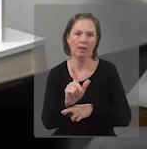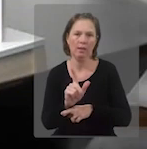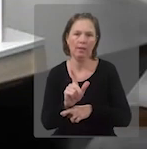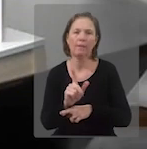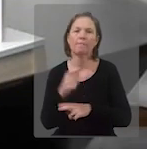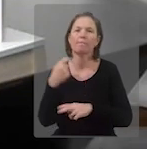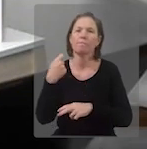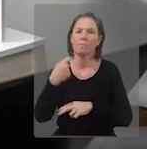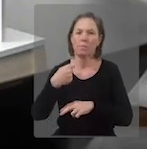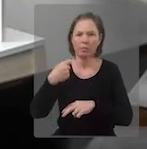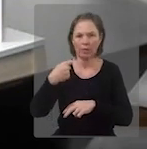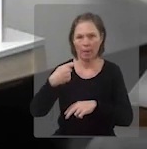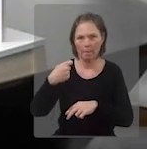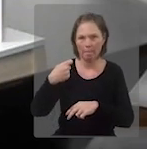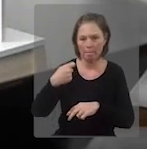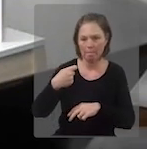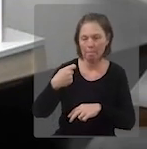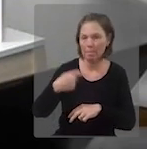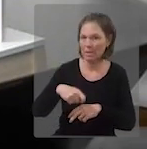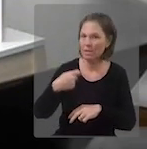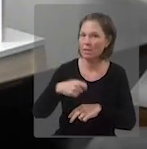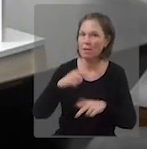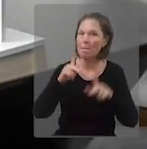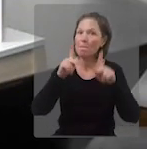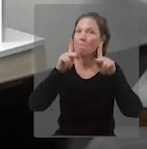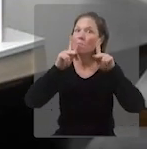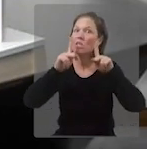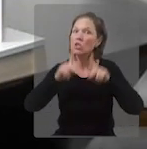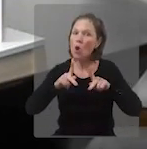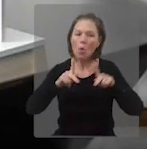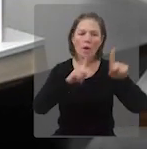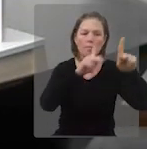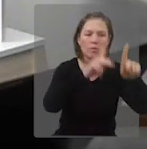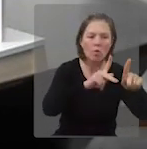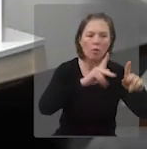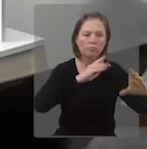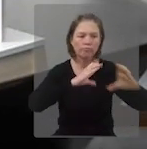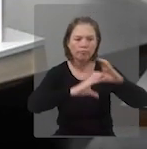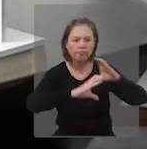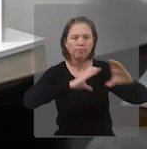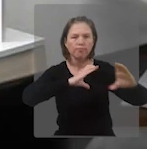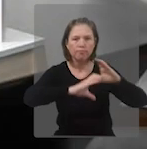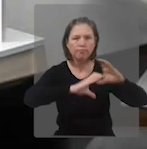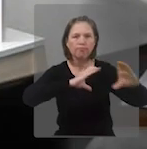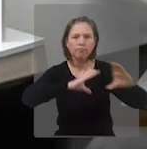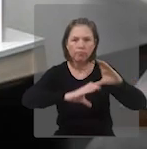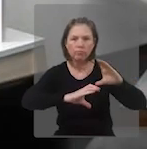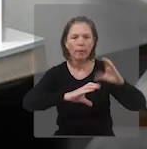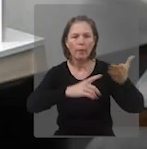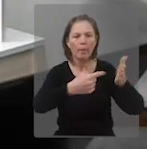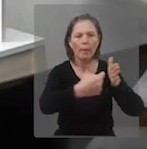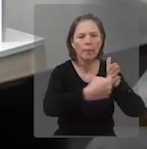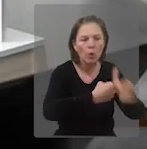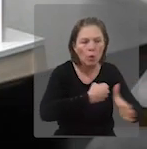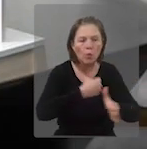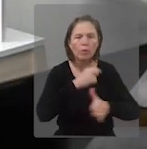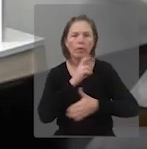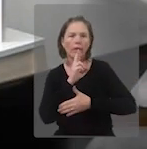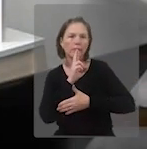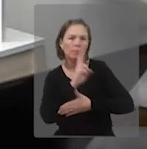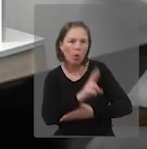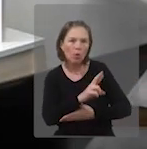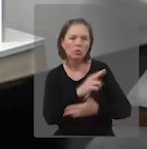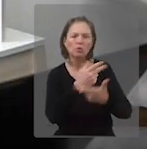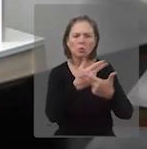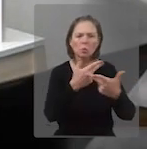você vai ter que ter pessoas do outro lado, que não há essa comunicação sem pessoas. Você vai ter que ter pessoas que possam responder aos